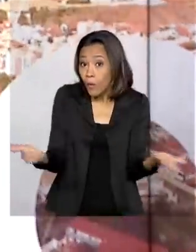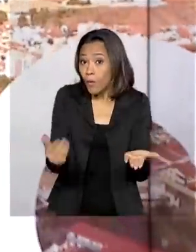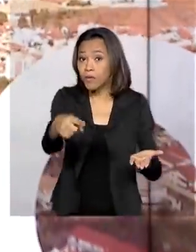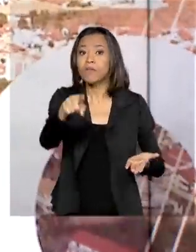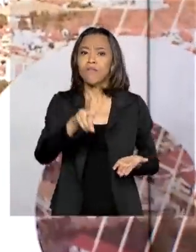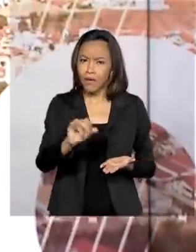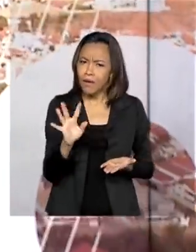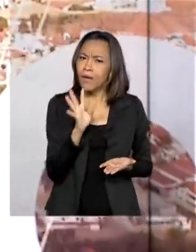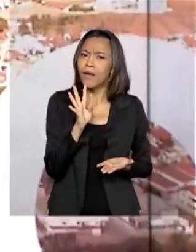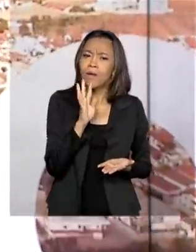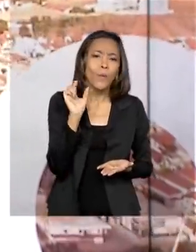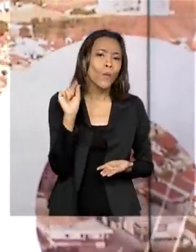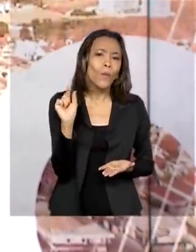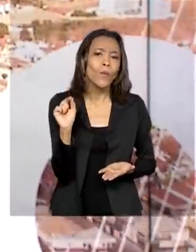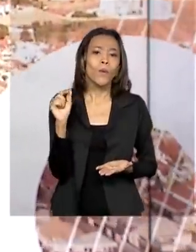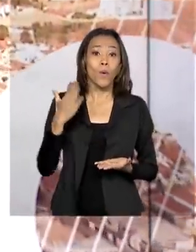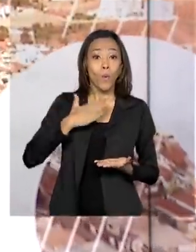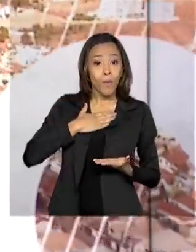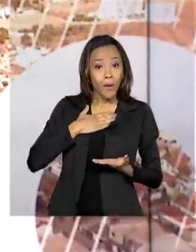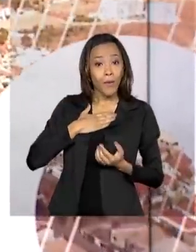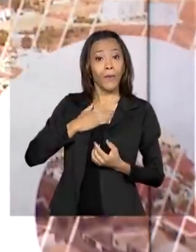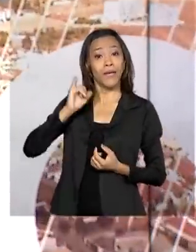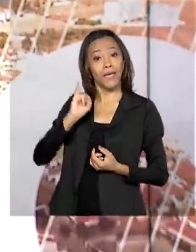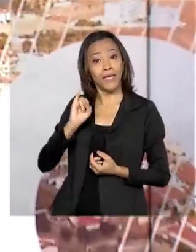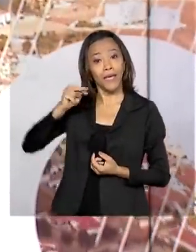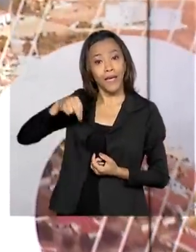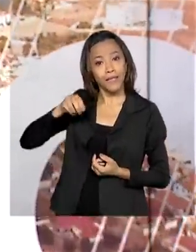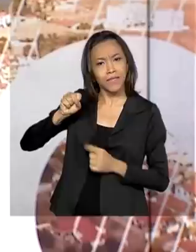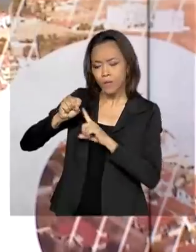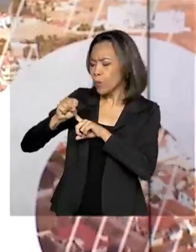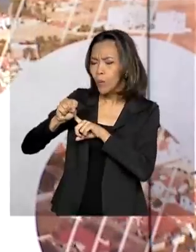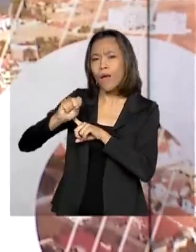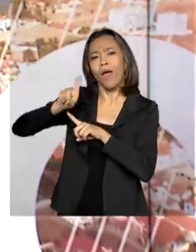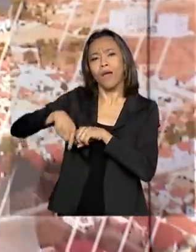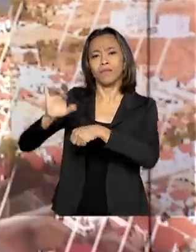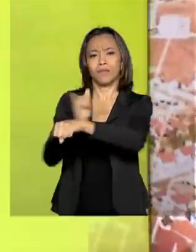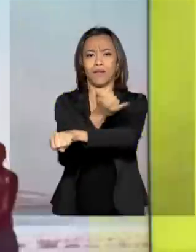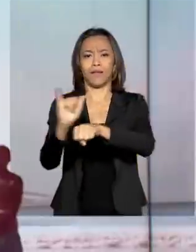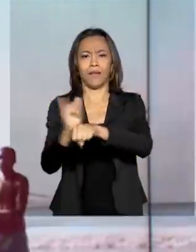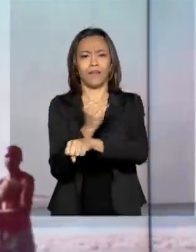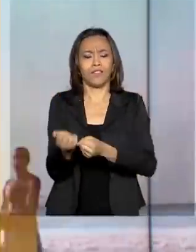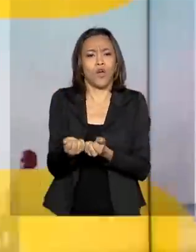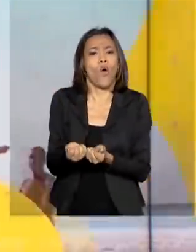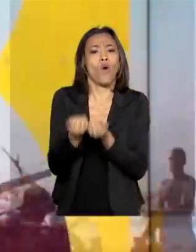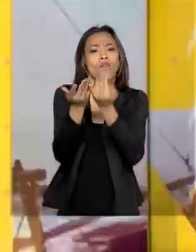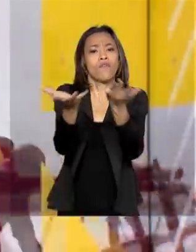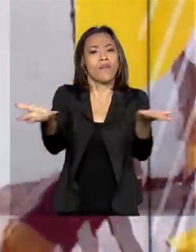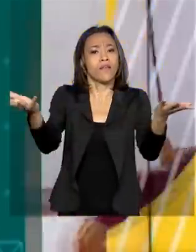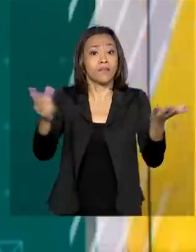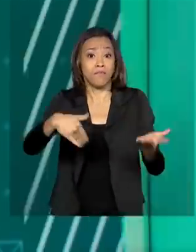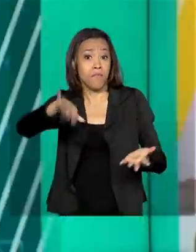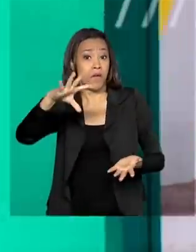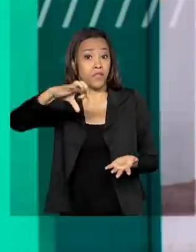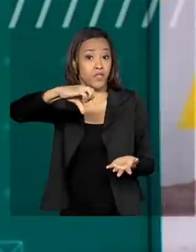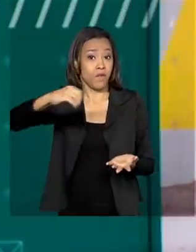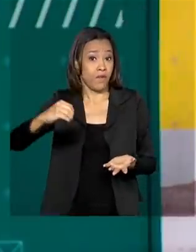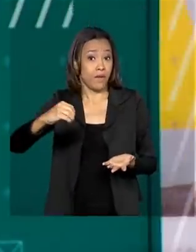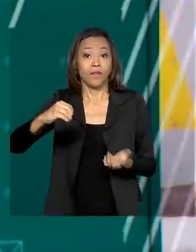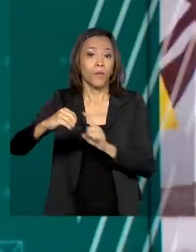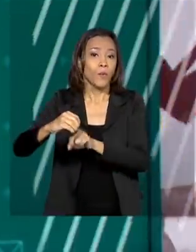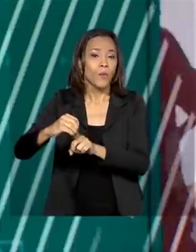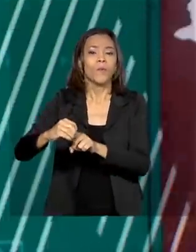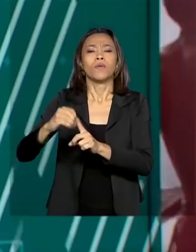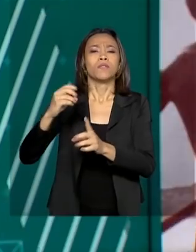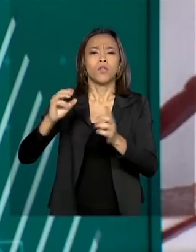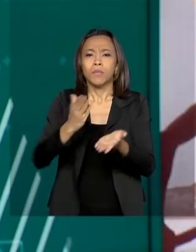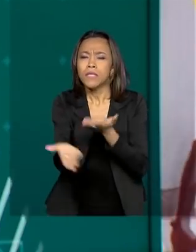conhecer mais sobre o Meu INSS, uma ferramenta que oferece mais de 90 serviços online relacionados